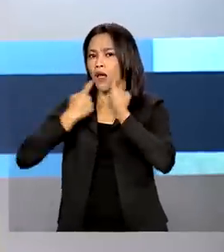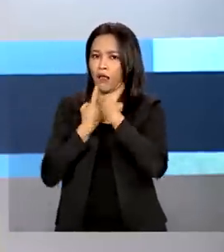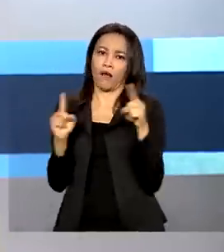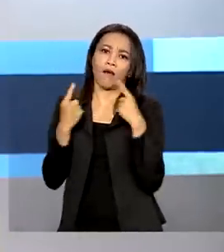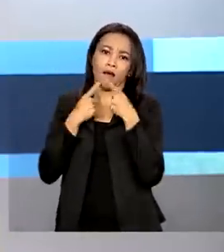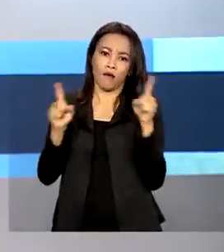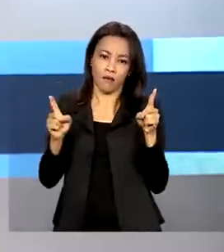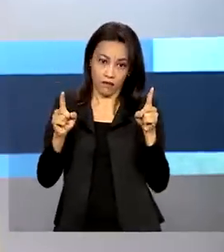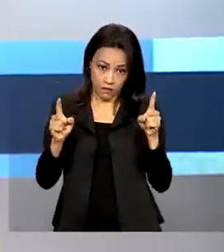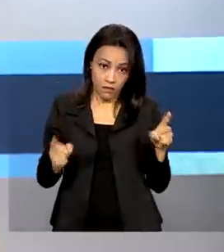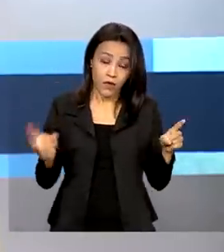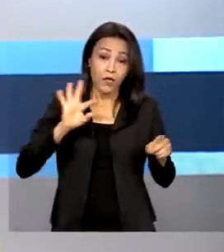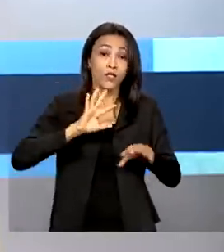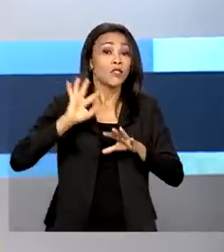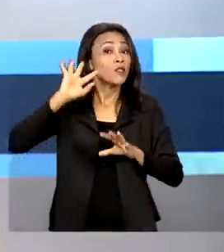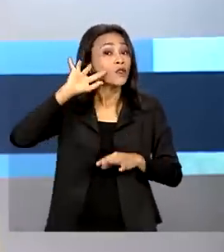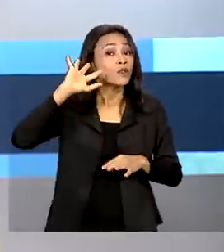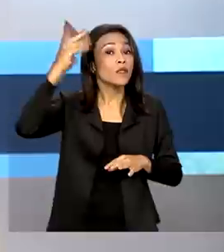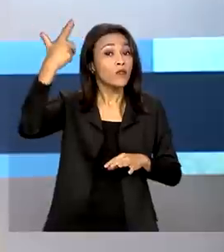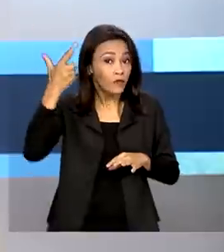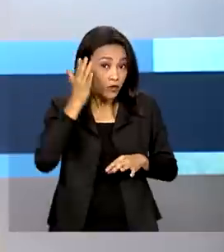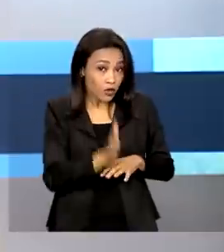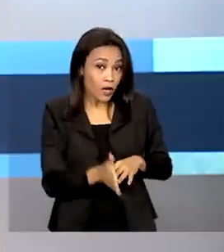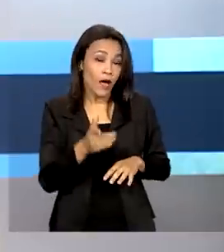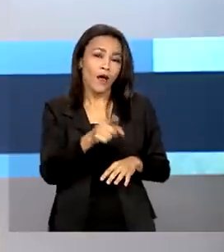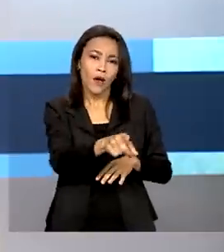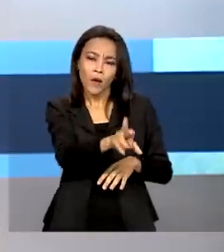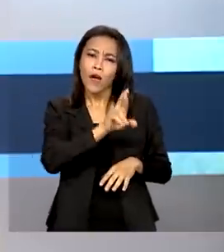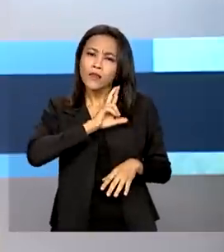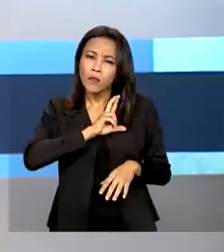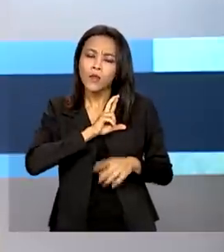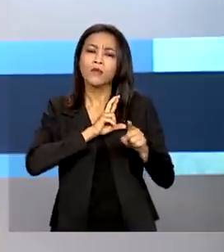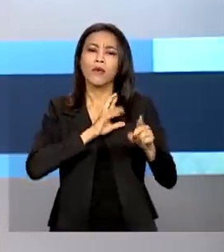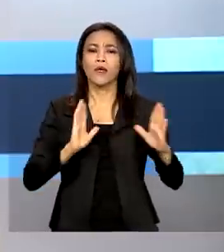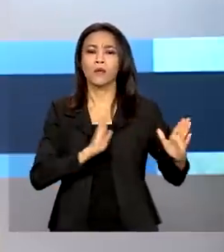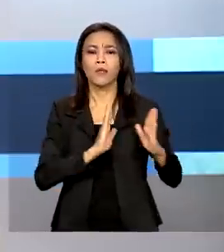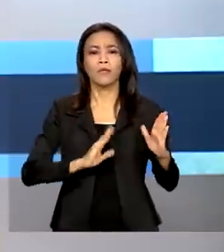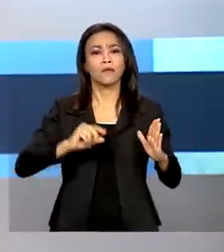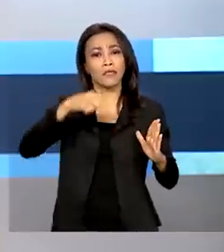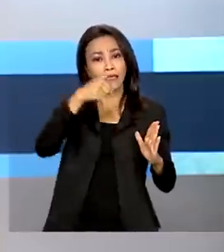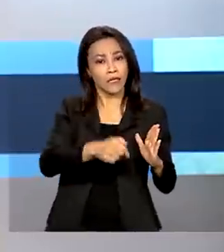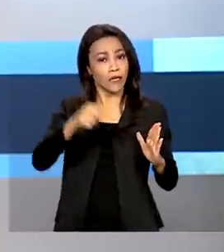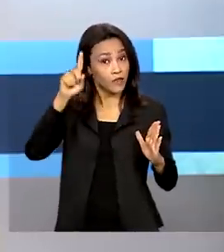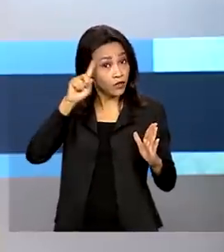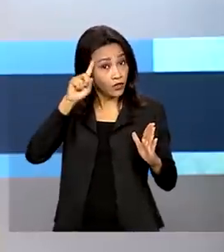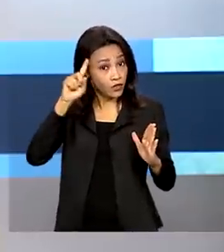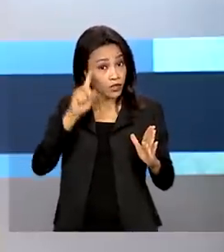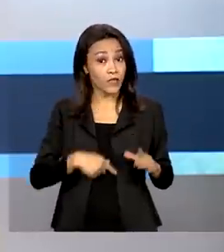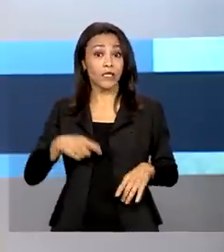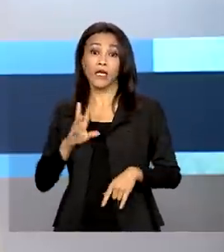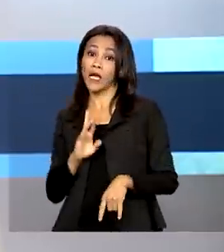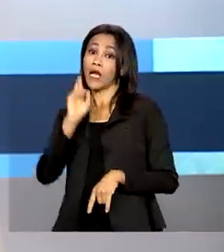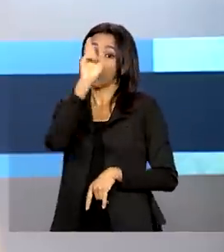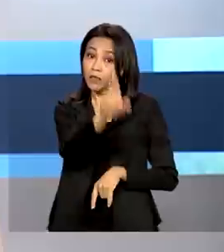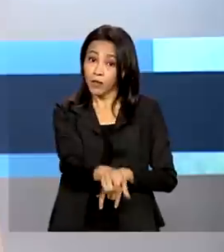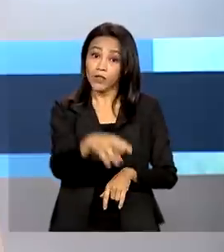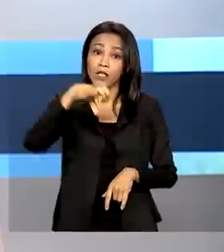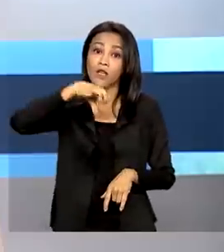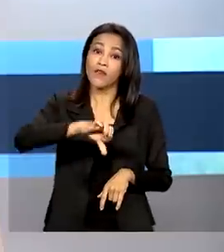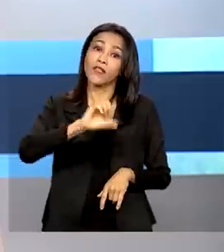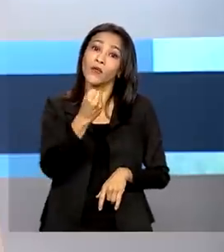Em relação aos casos resolvidos, o prazo médio de resposta é de sete dias úteis e o índice de resposta chega a